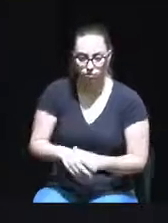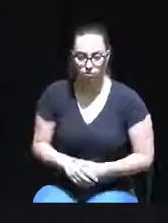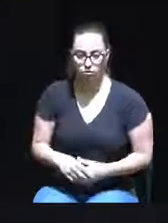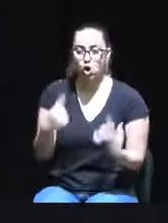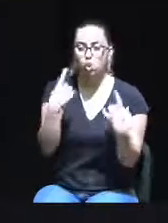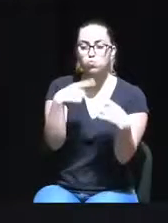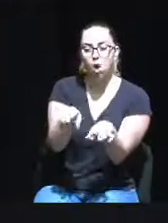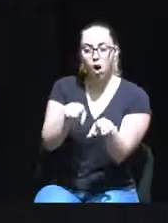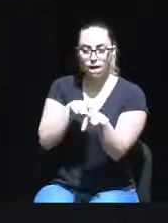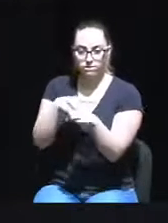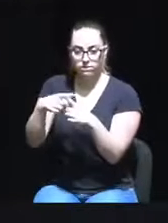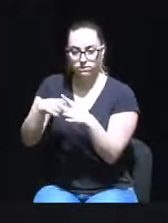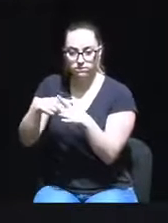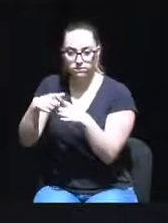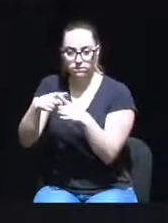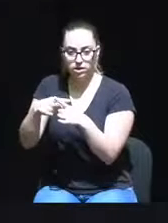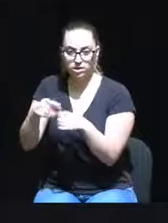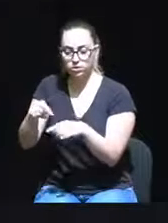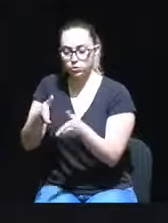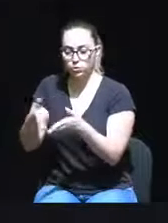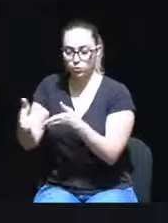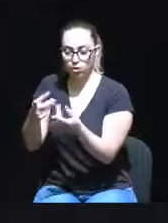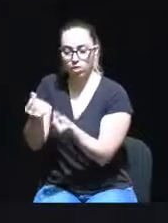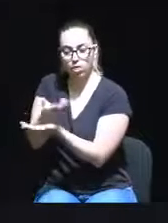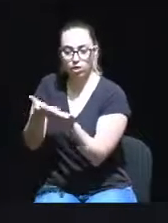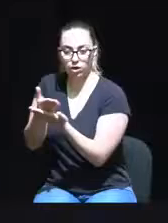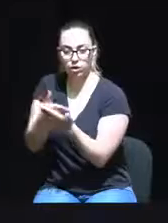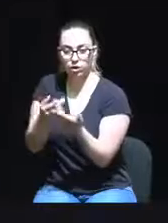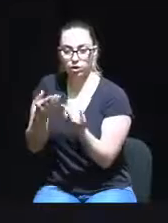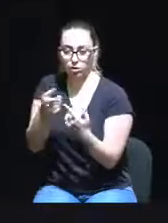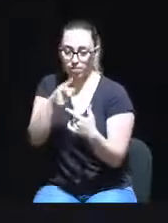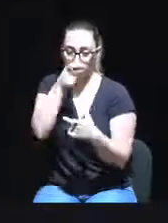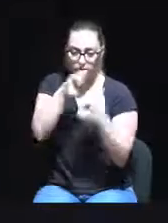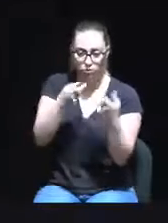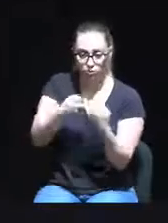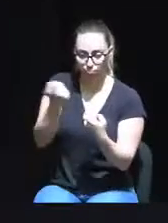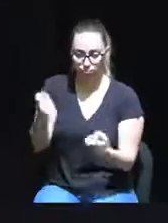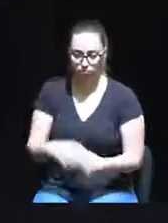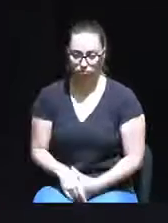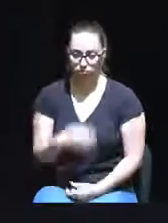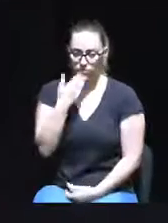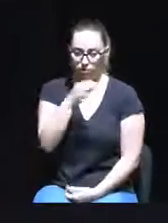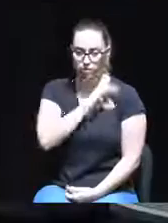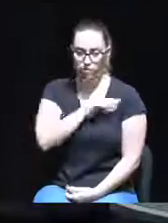para servir interesses de um restrito de extrato económico a eles alheios. Muito obrigado, Sra. Presidenta.